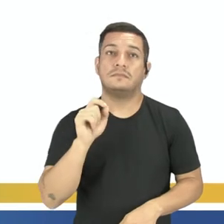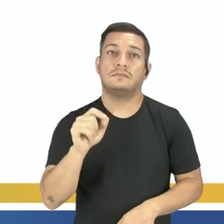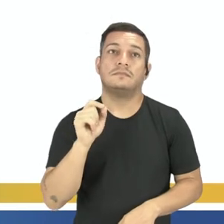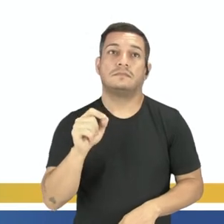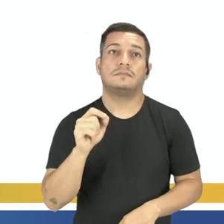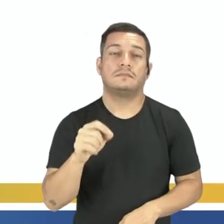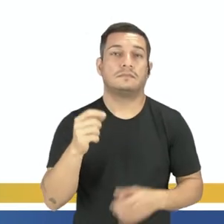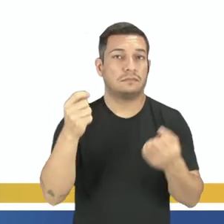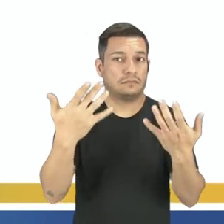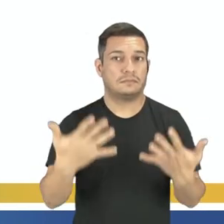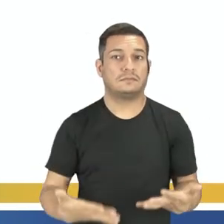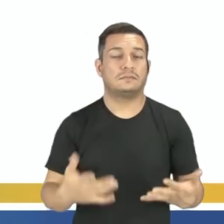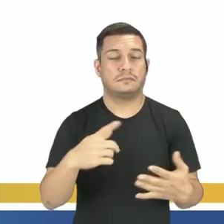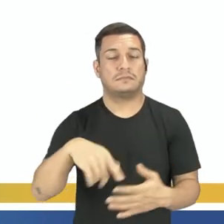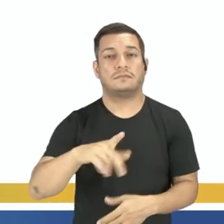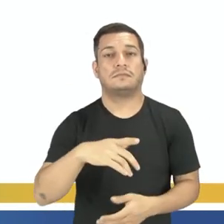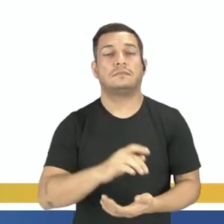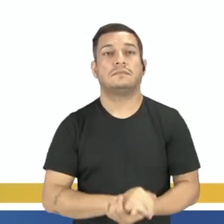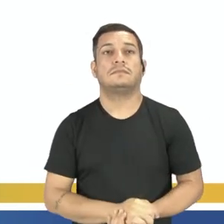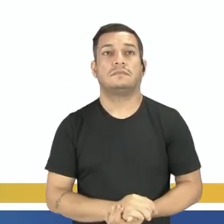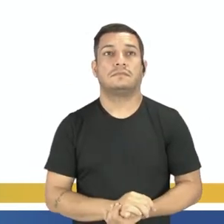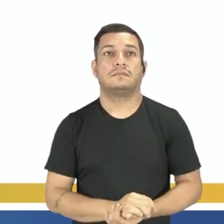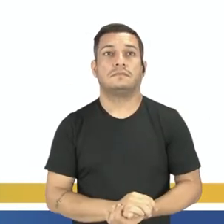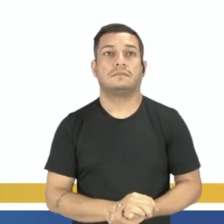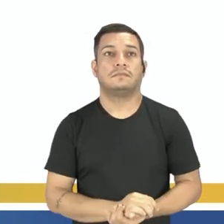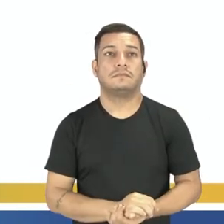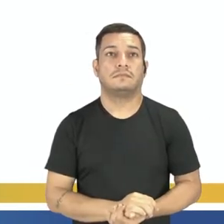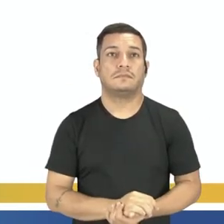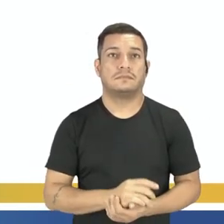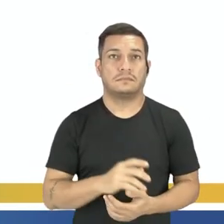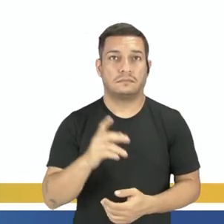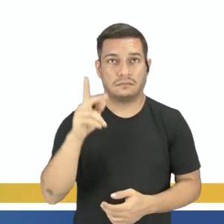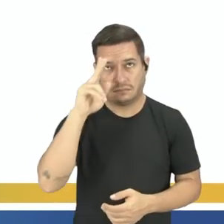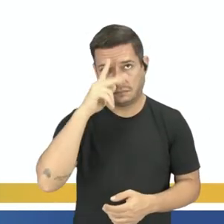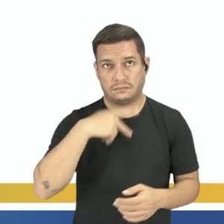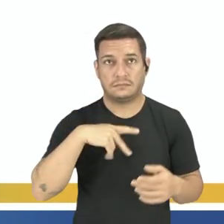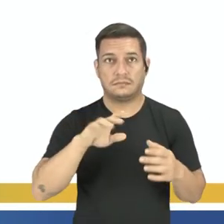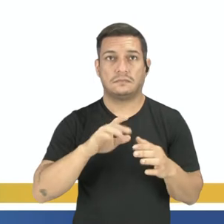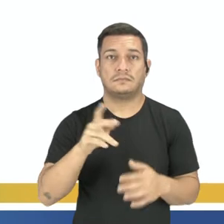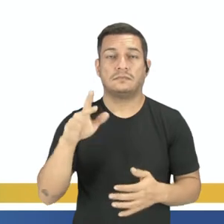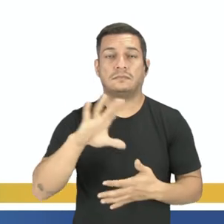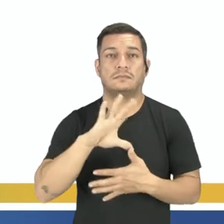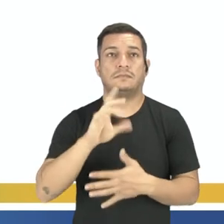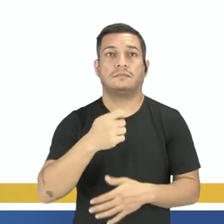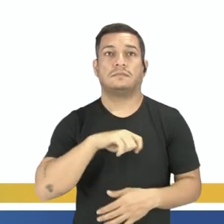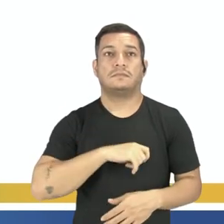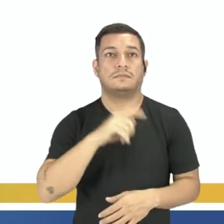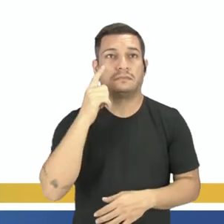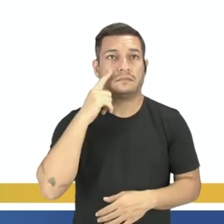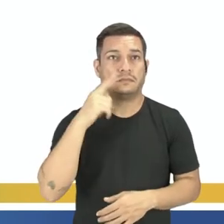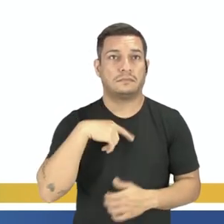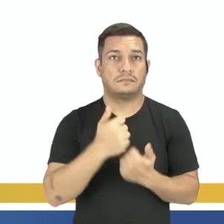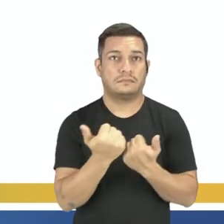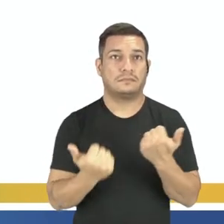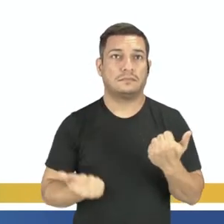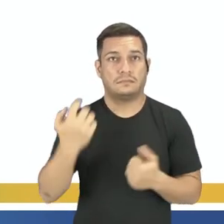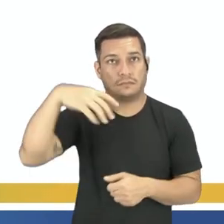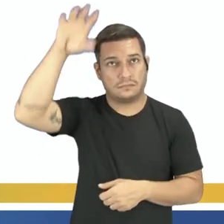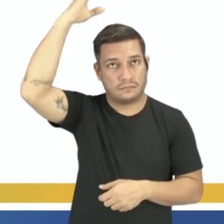descrevendo para vocês, né? Divisão Colonial e Independência da América Espanhola, aí embaixo. Os vicerreinos tinham funções